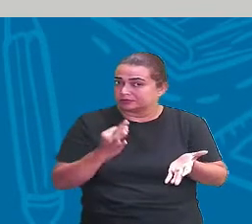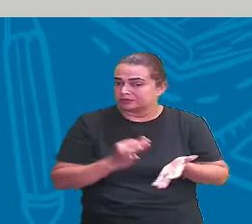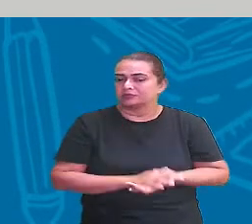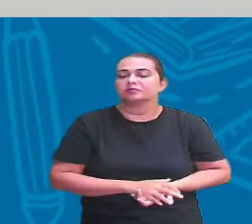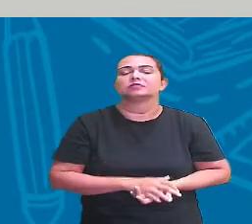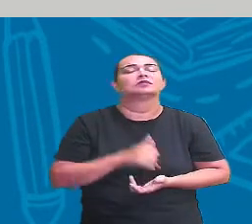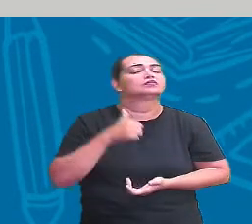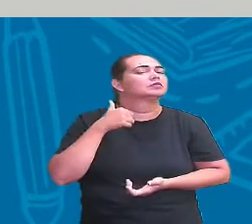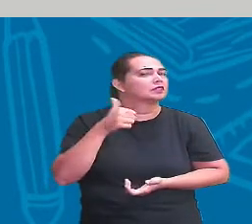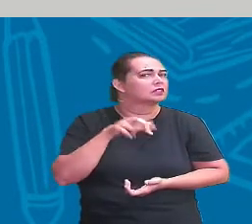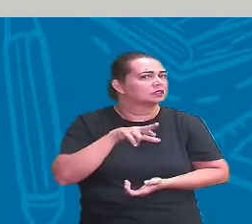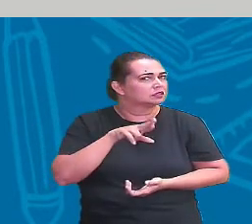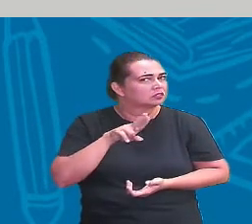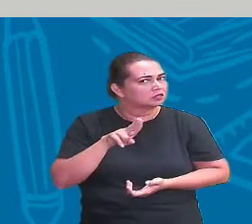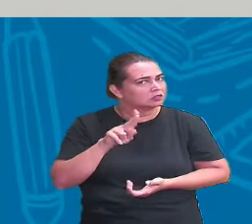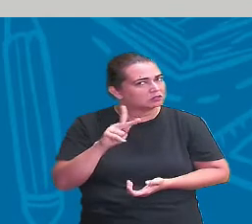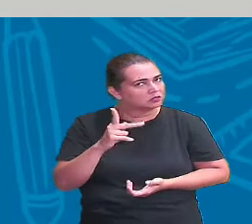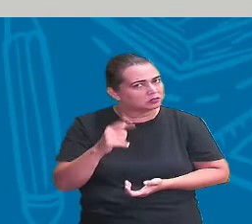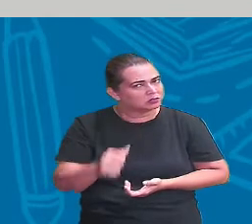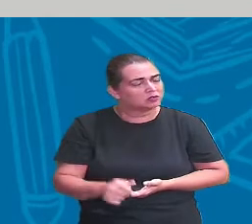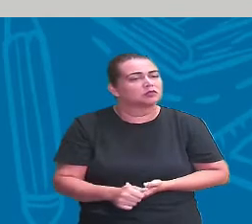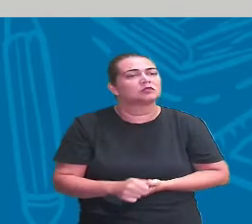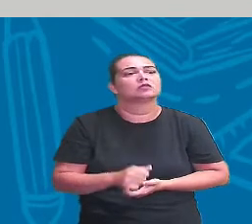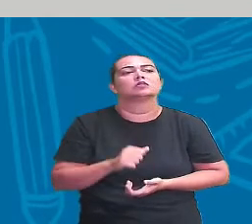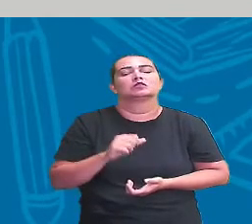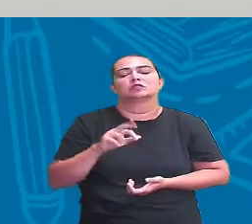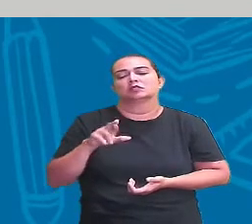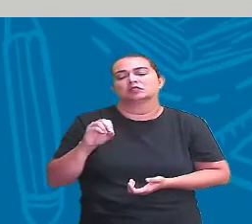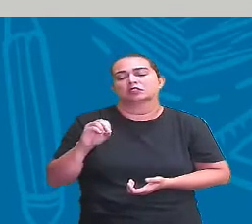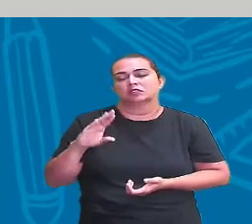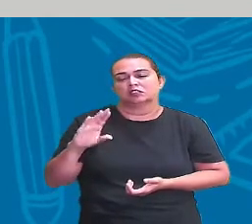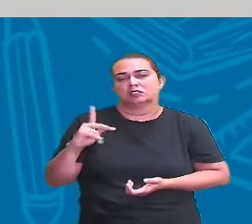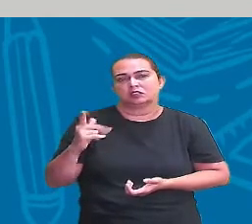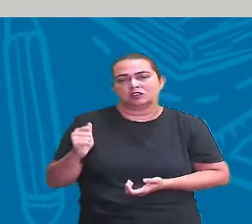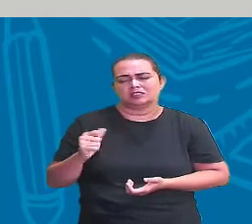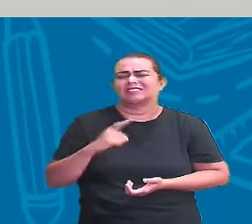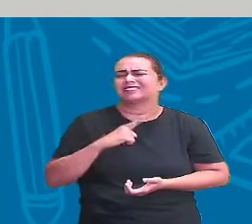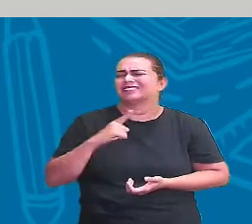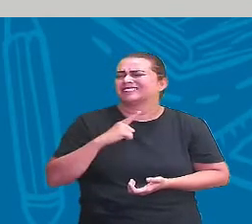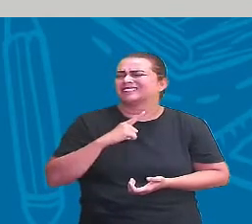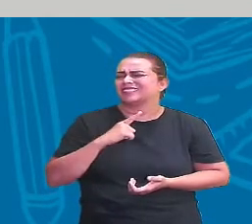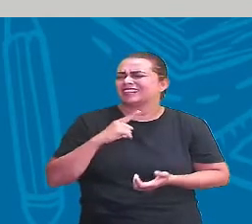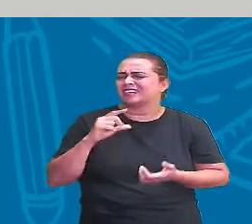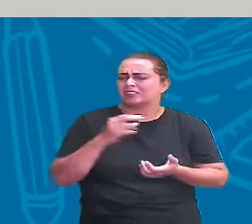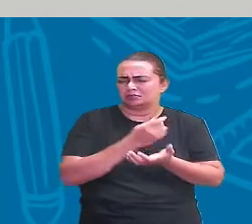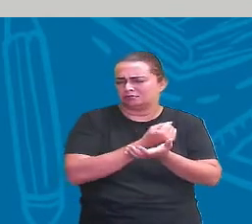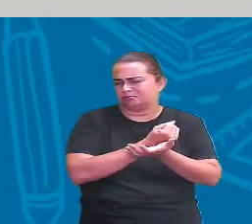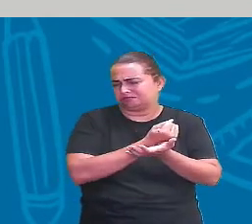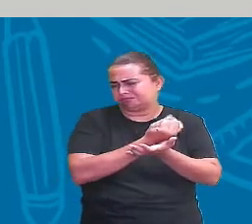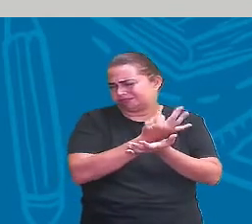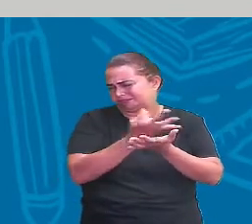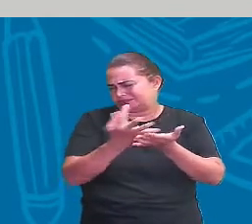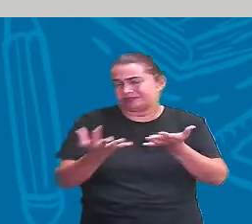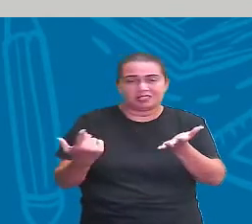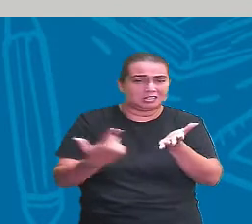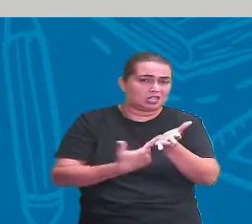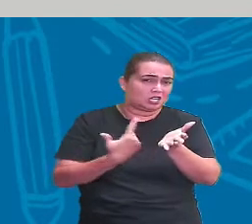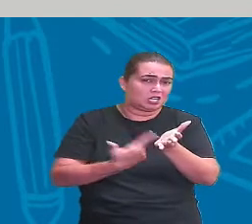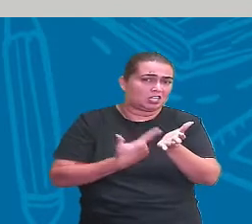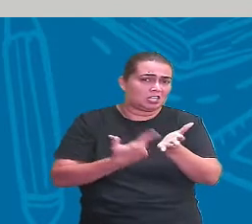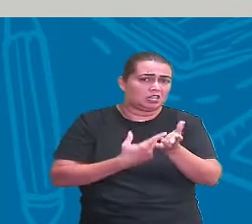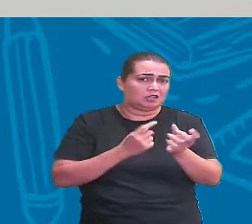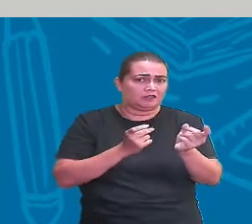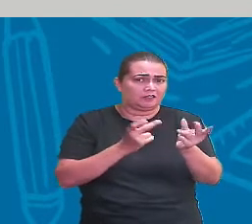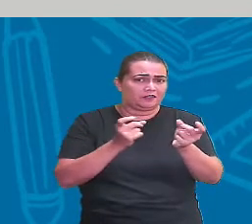Muito bem. Ruti Rocha. Ruti Rocha, ela tem vários títulos. Infantis e adultos também. Que você pode ler e